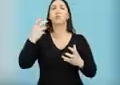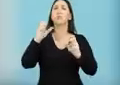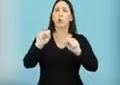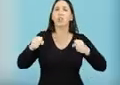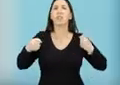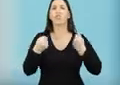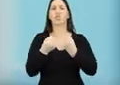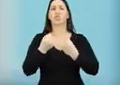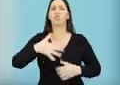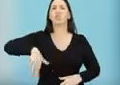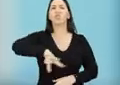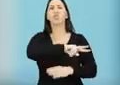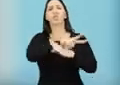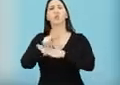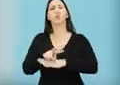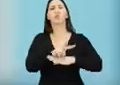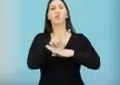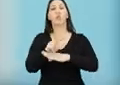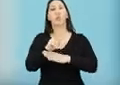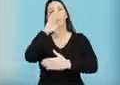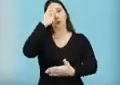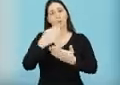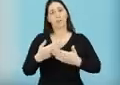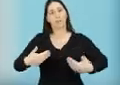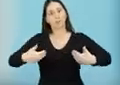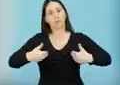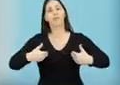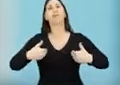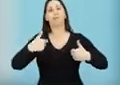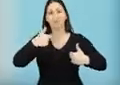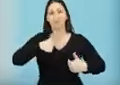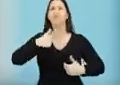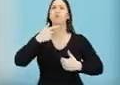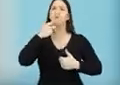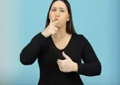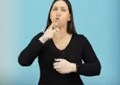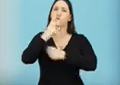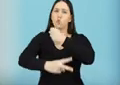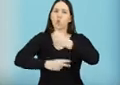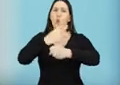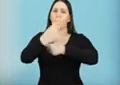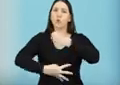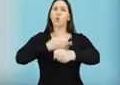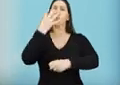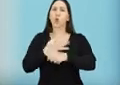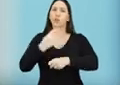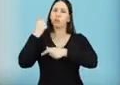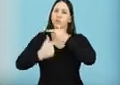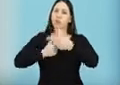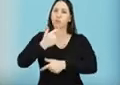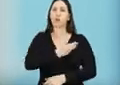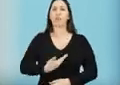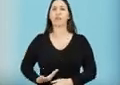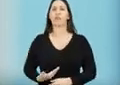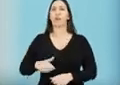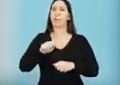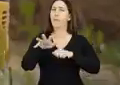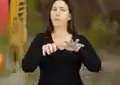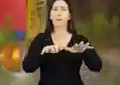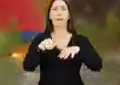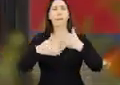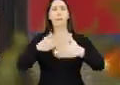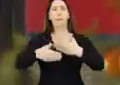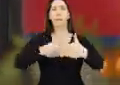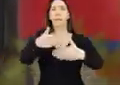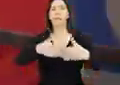estado. Por isso, eu peço a sua confiança e o seu voto para governar São Paulo nos próximos quatro anos e continuar avançando em todas as áreas.